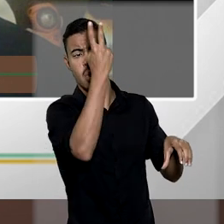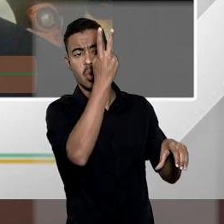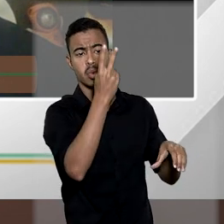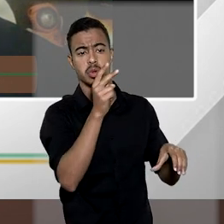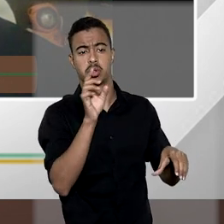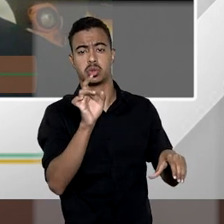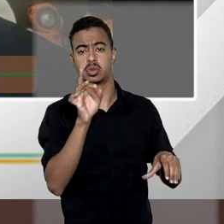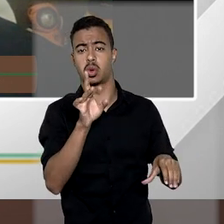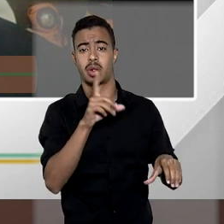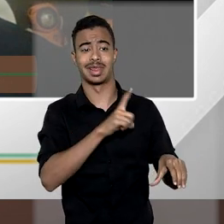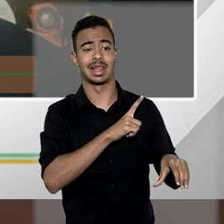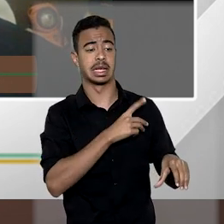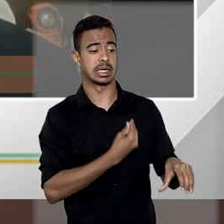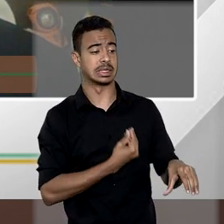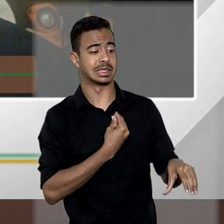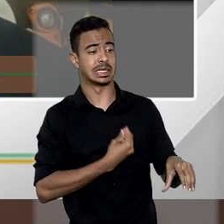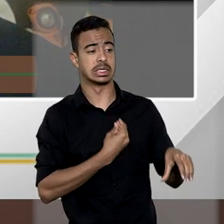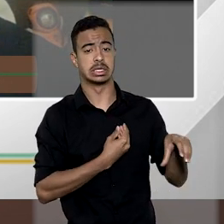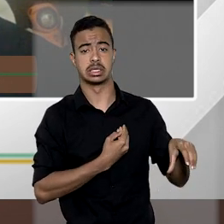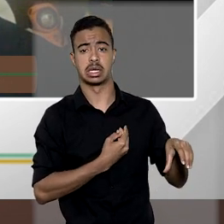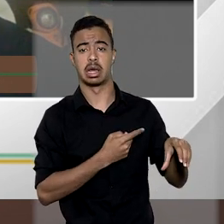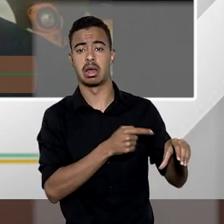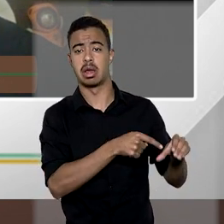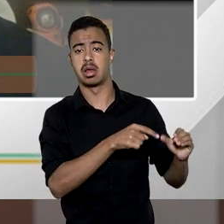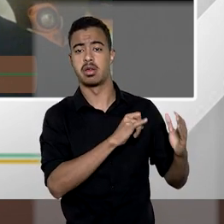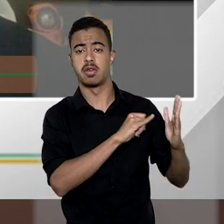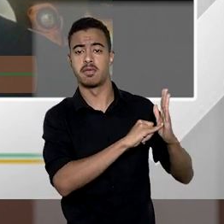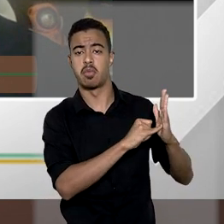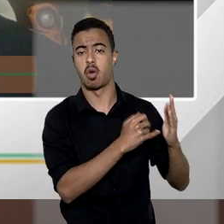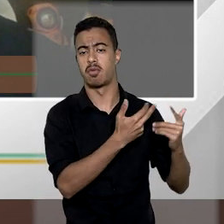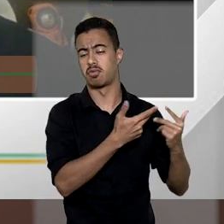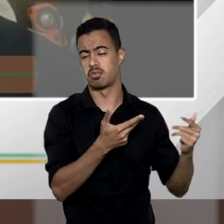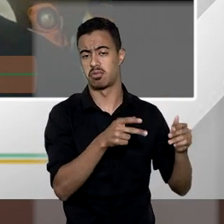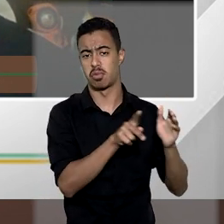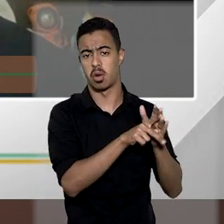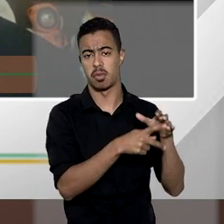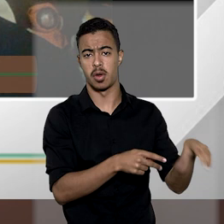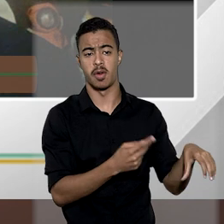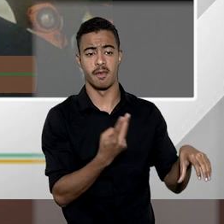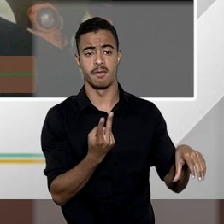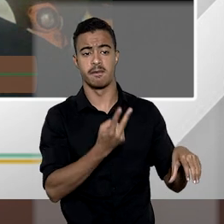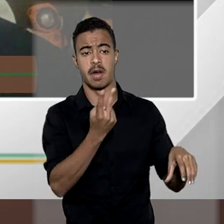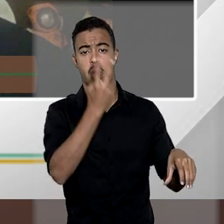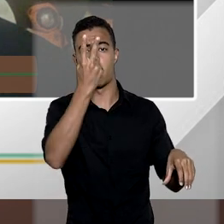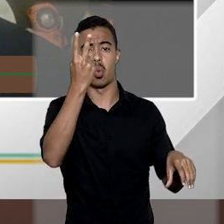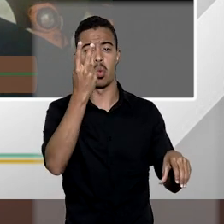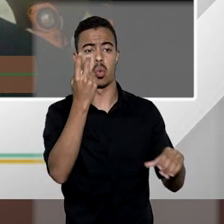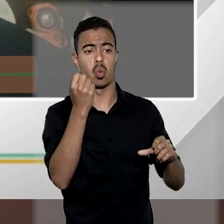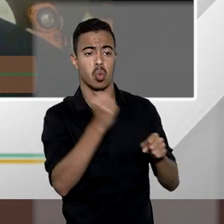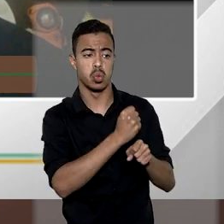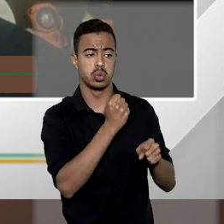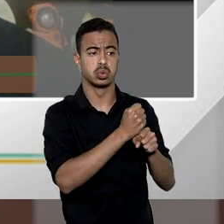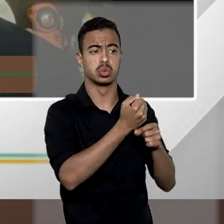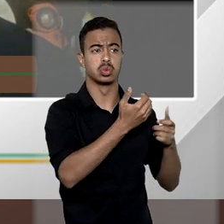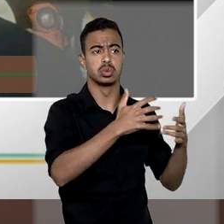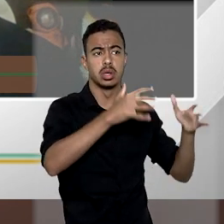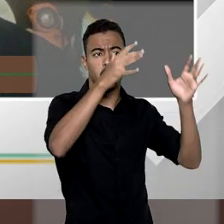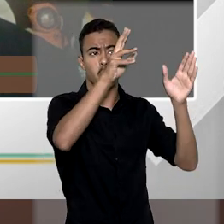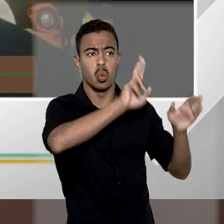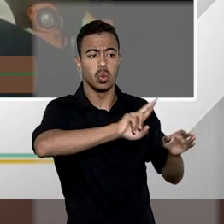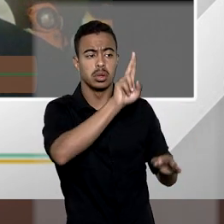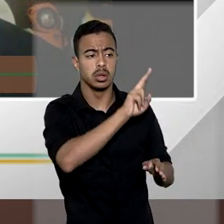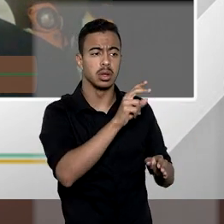valor daquilo que existe sobre o bem não é só um valor de benfeitorias ou apenas um valor de construções ou de